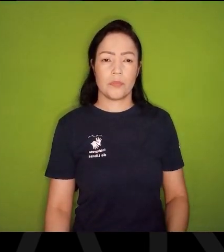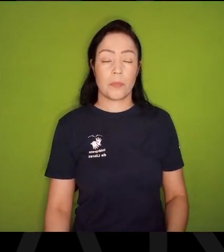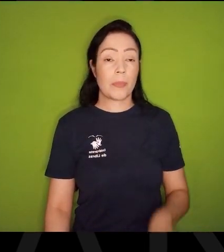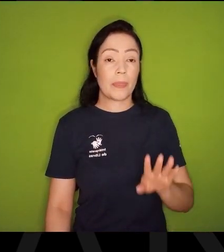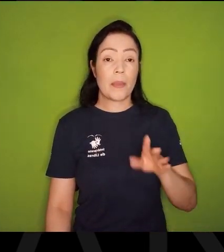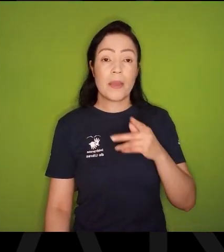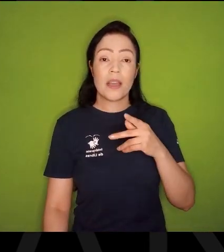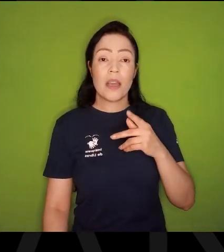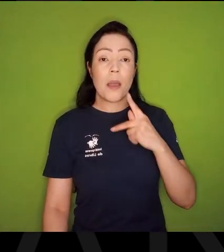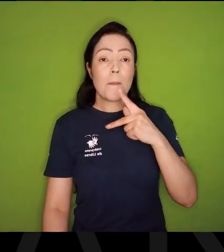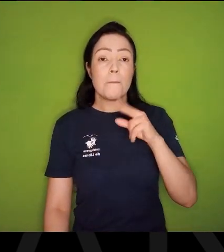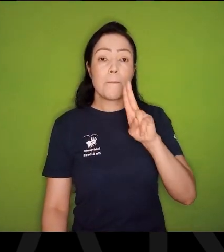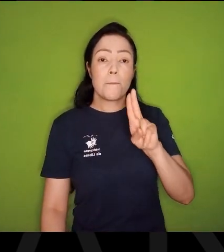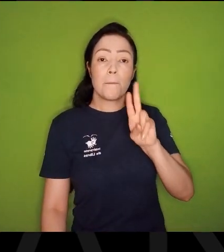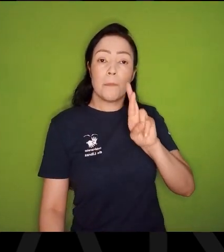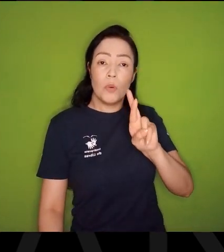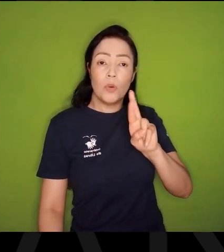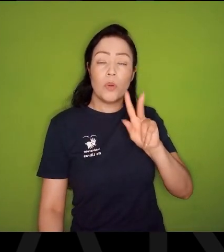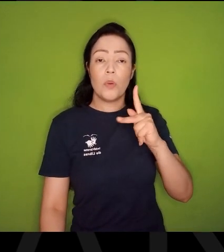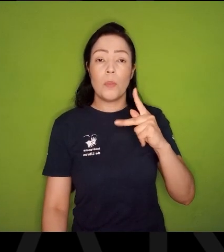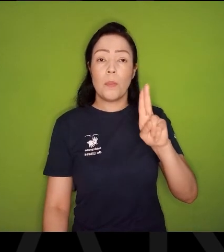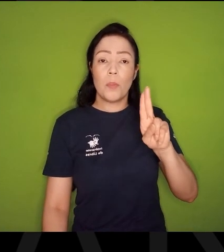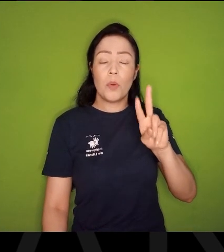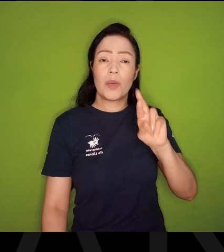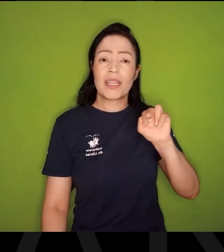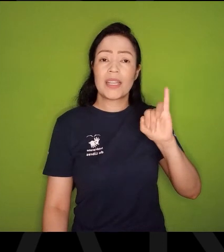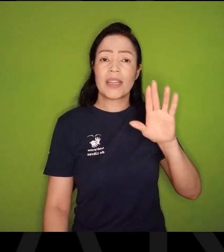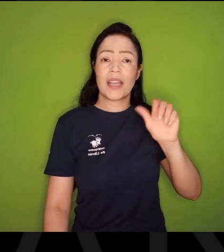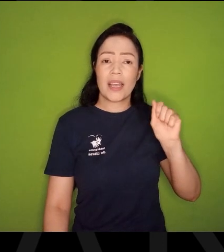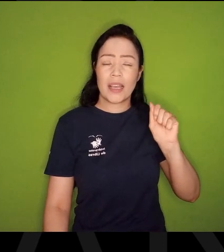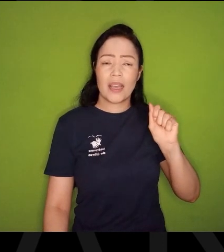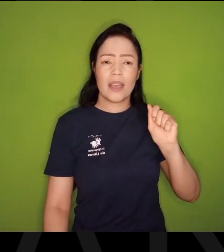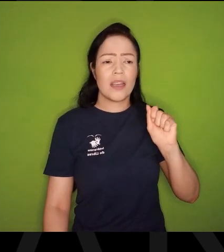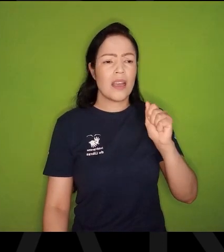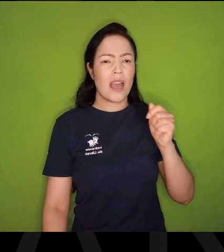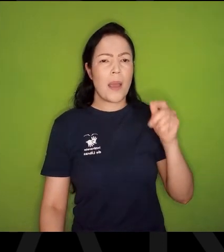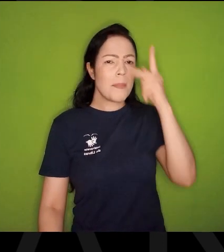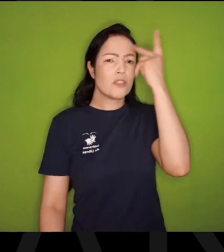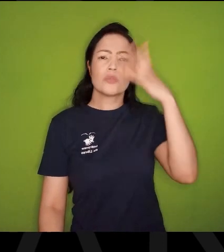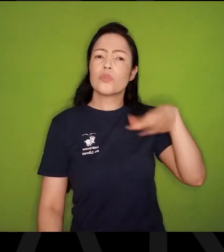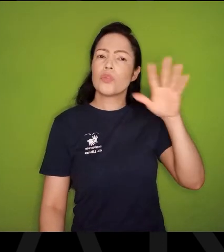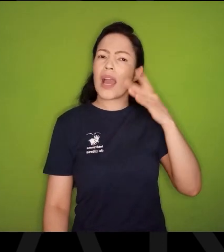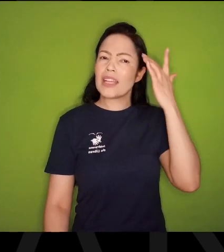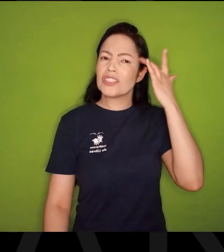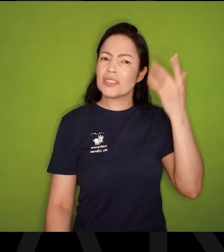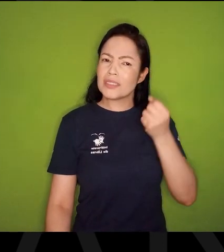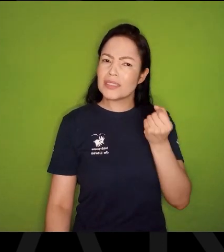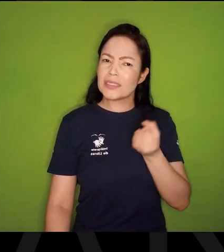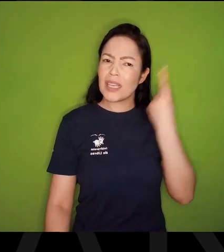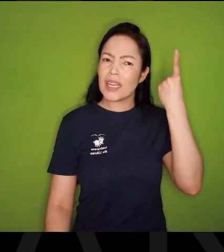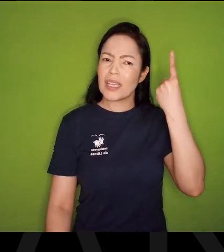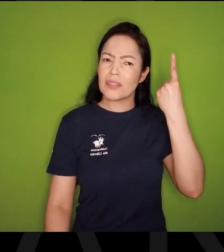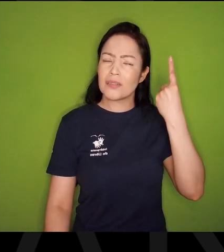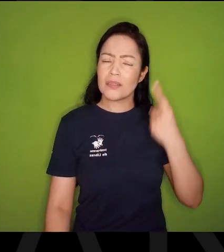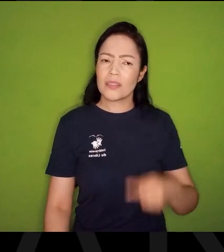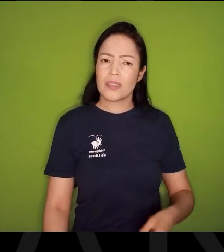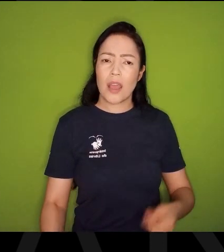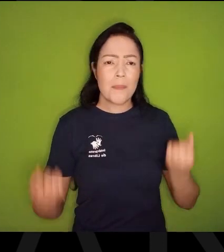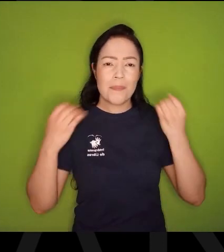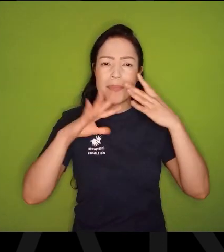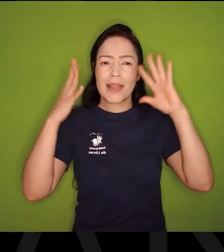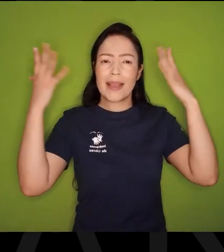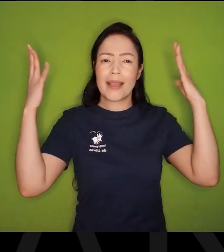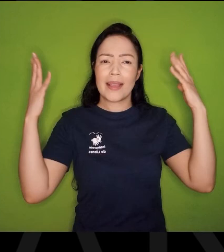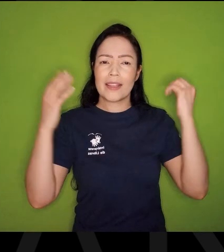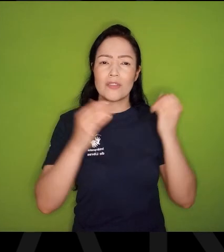quando se chama Purpurina, As pessoas acham esquisito, Toda rua deveria se chamar Purpurina, Girassol, É um patrimônio humano, A Purpurina,